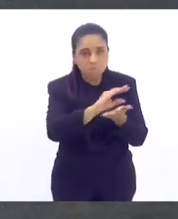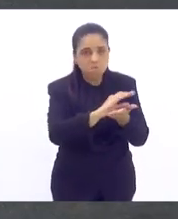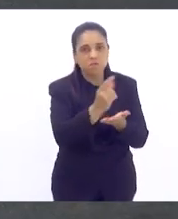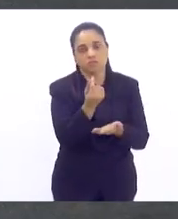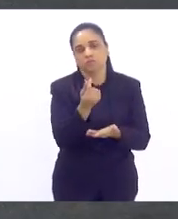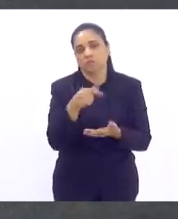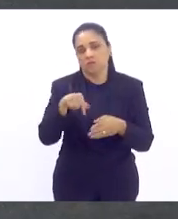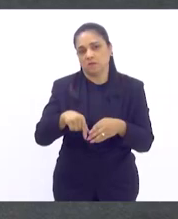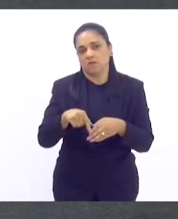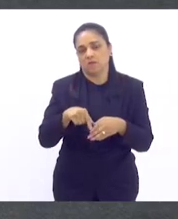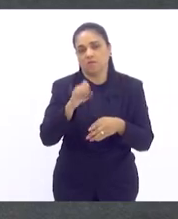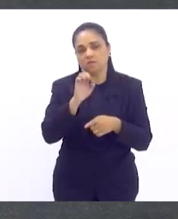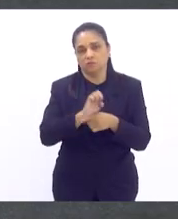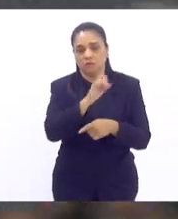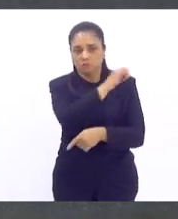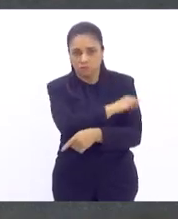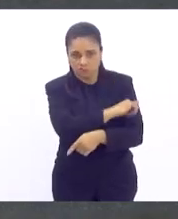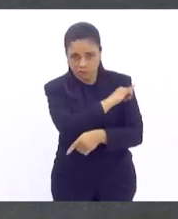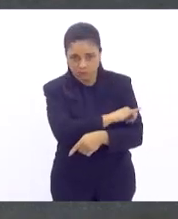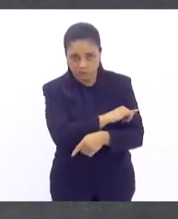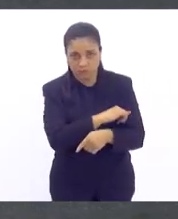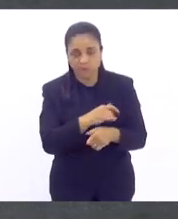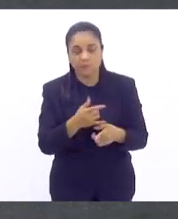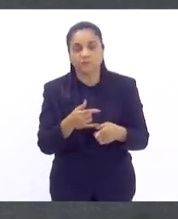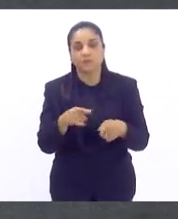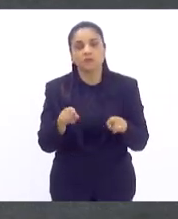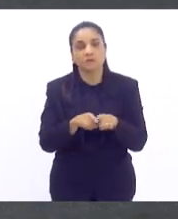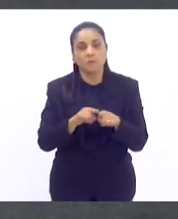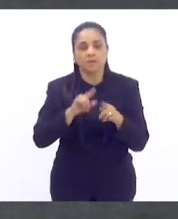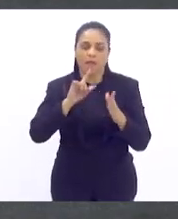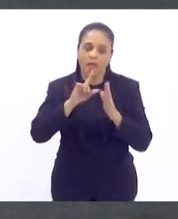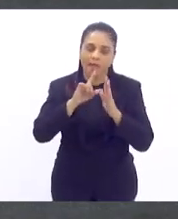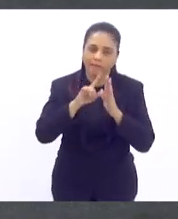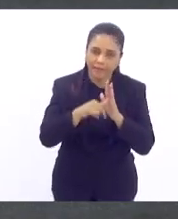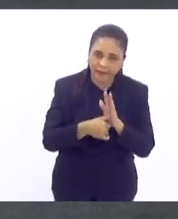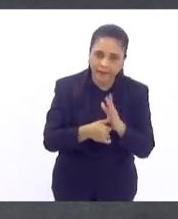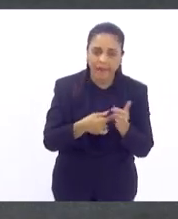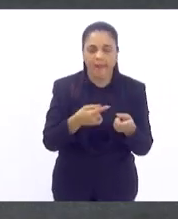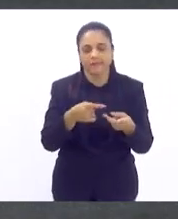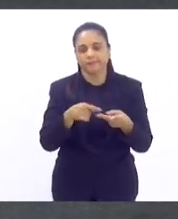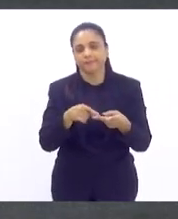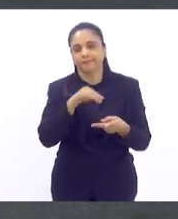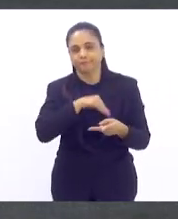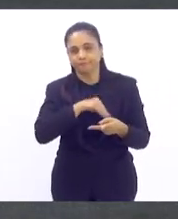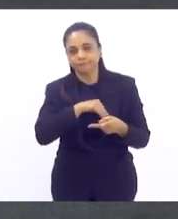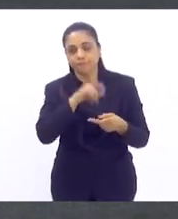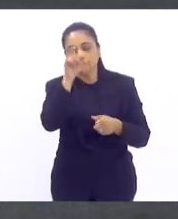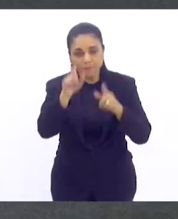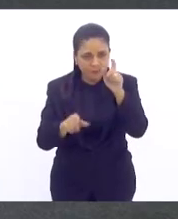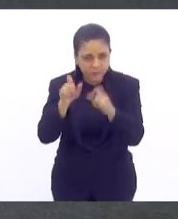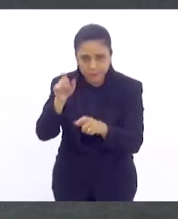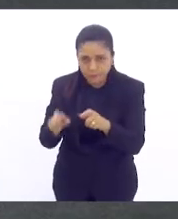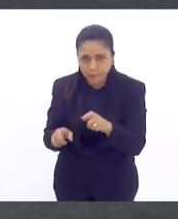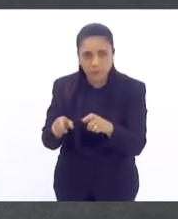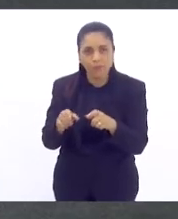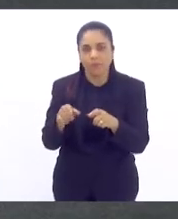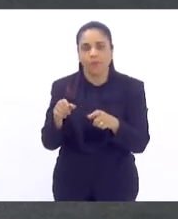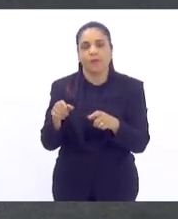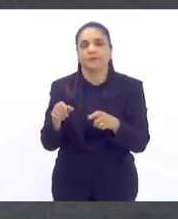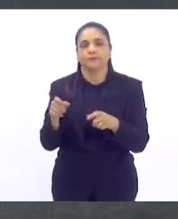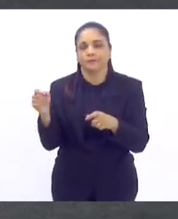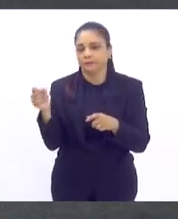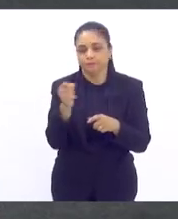estado do Rio de Janeiro. E aí, a gente tem atrasos frequentes, a gente tem pessoas que não deveriam estar